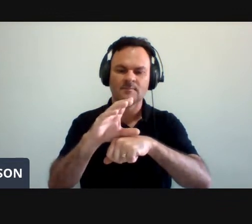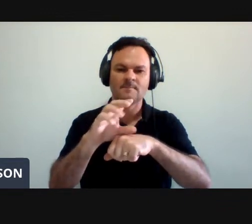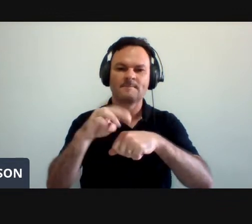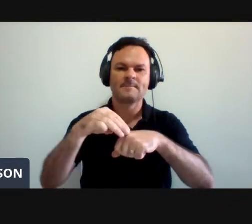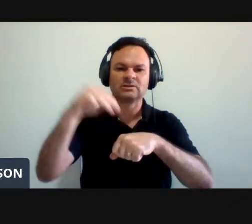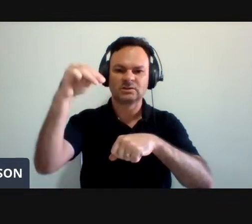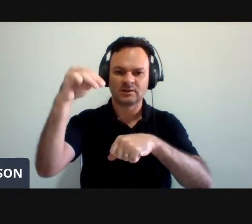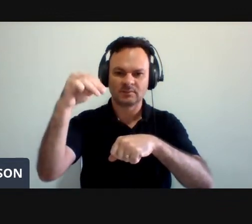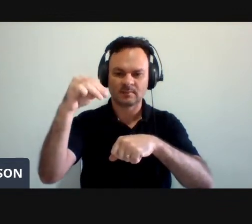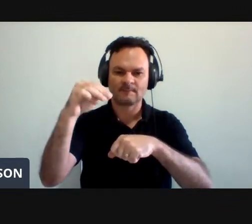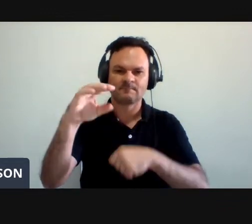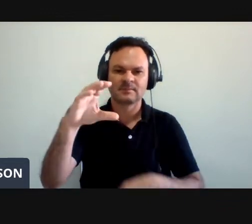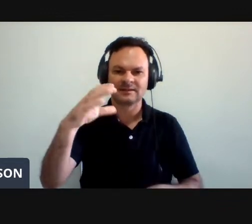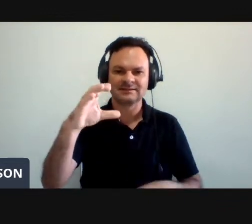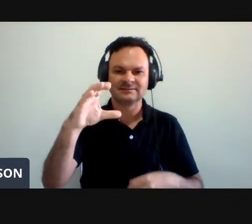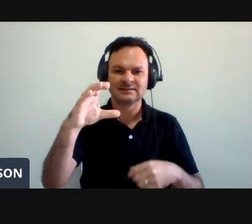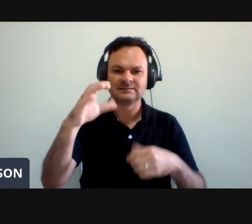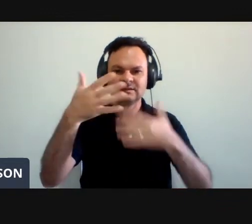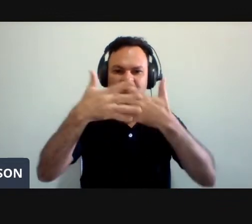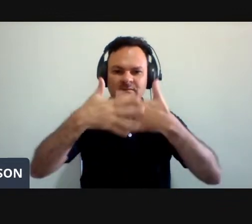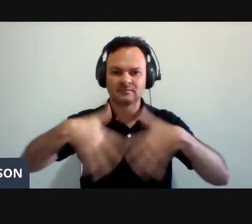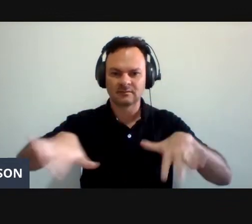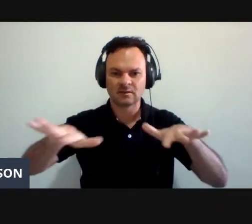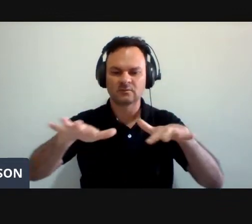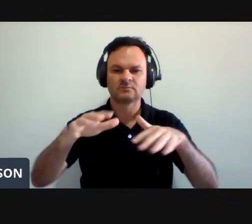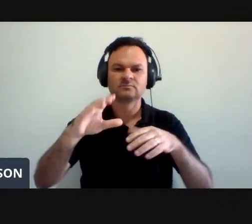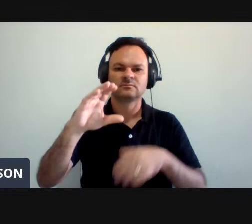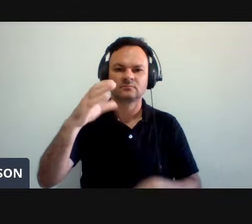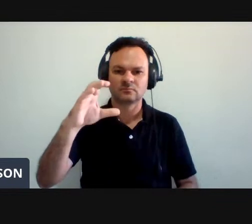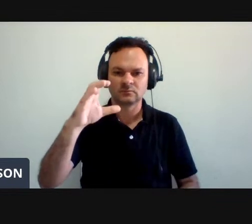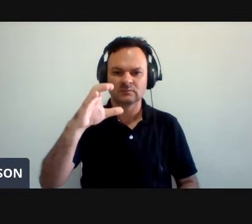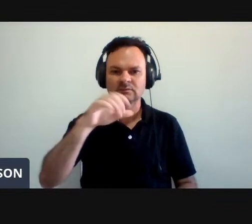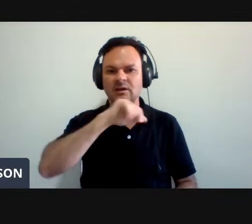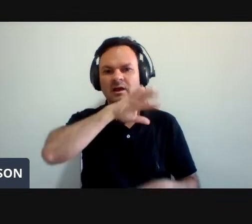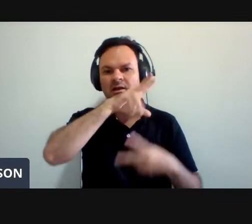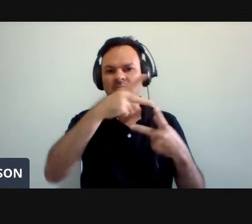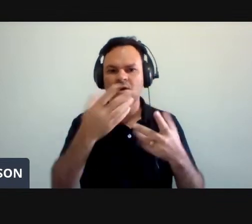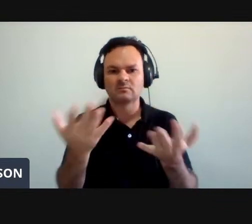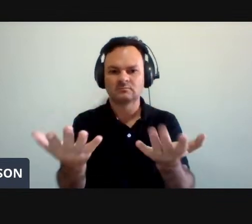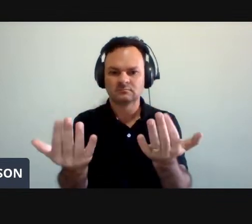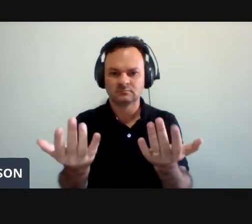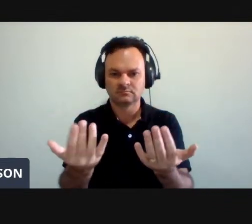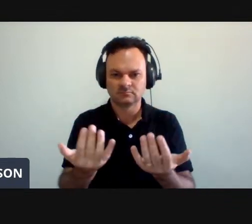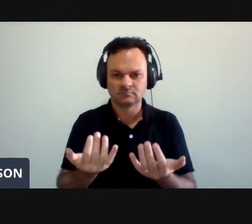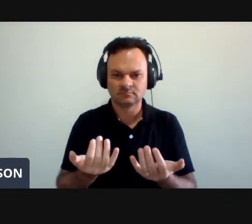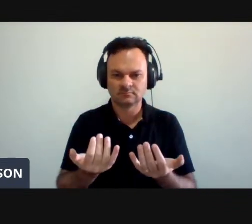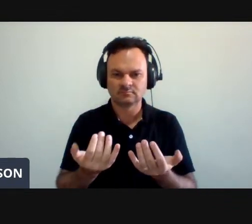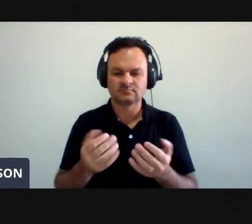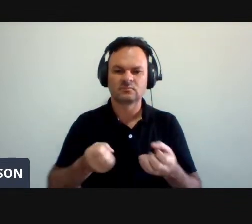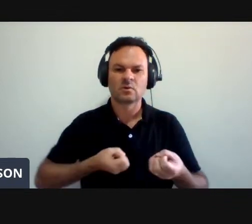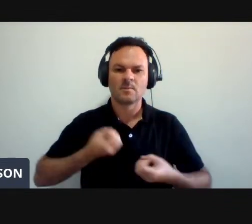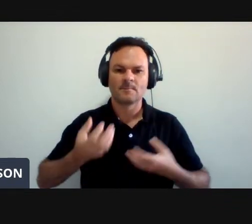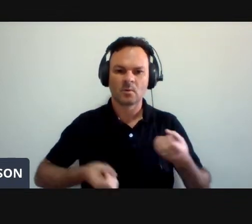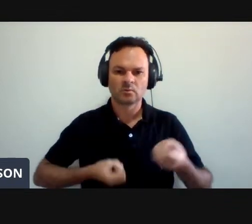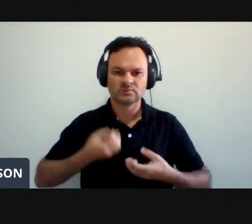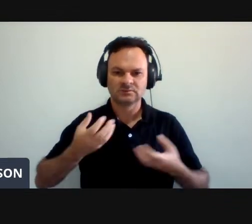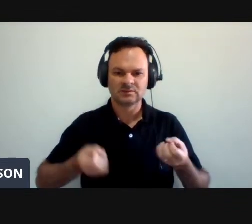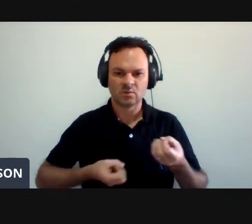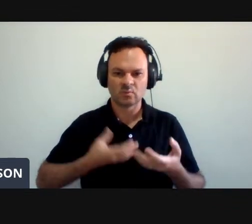ciências ambientais, ciência animal e pastagens, produção agrícola,